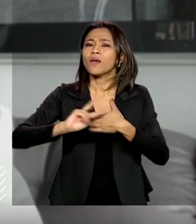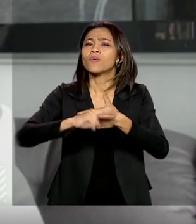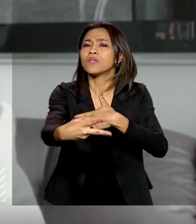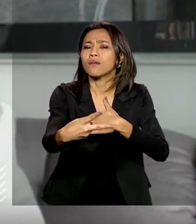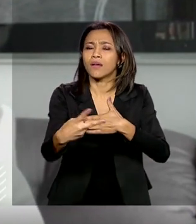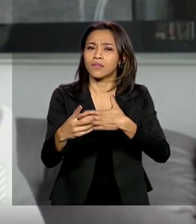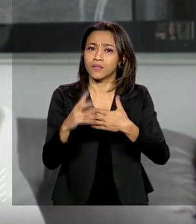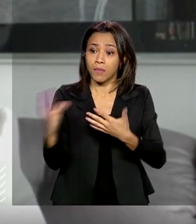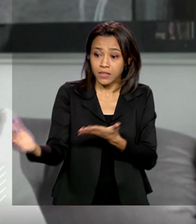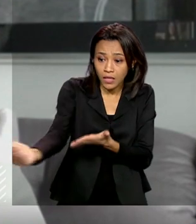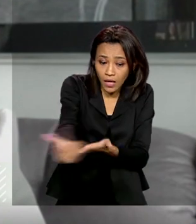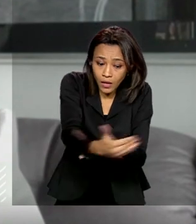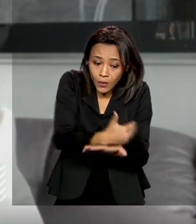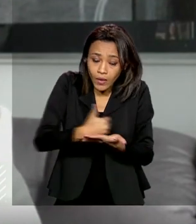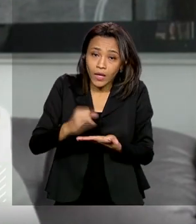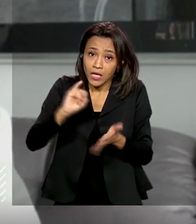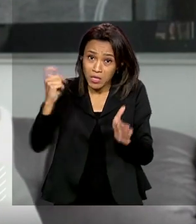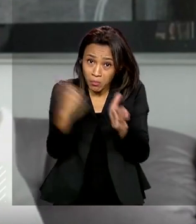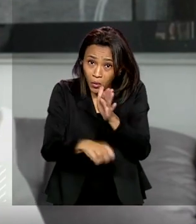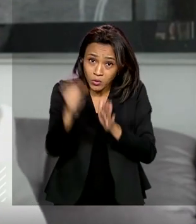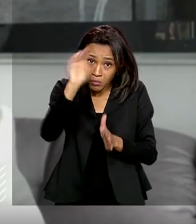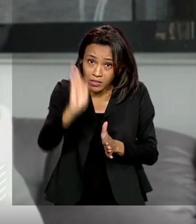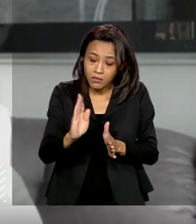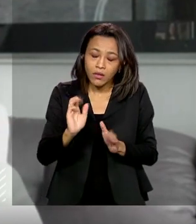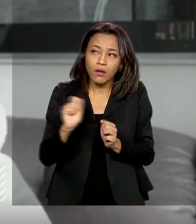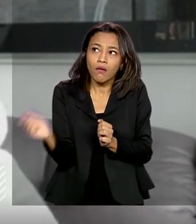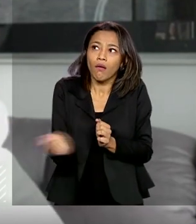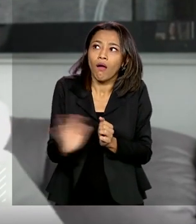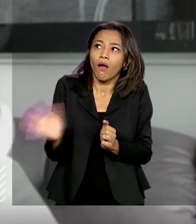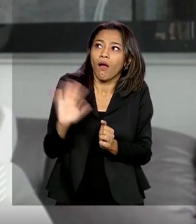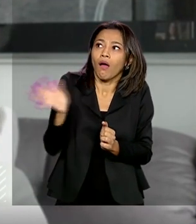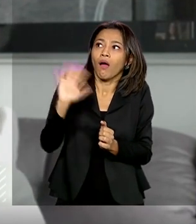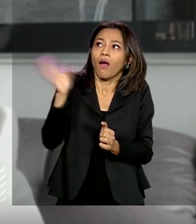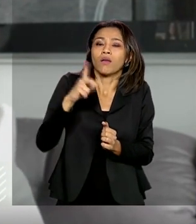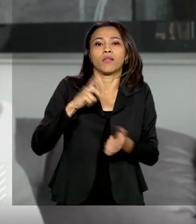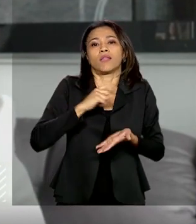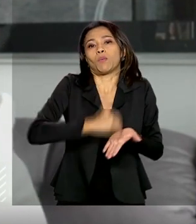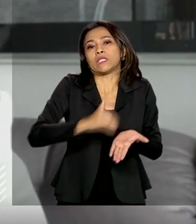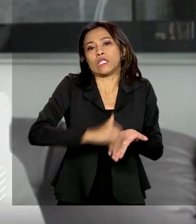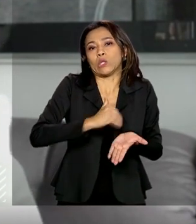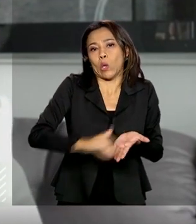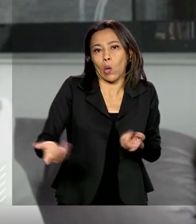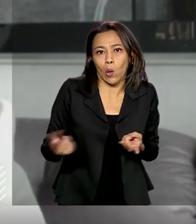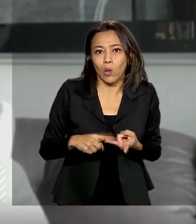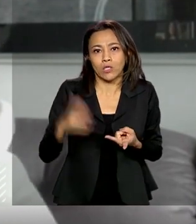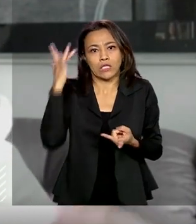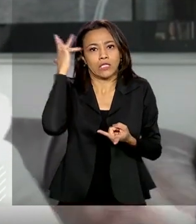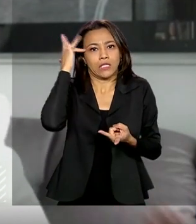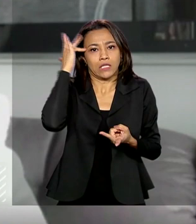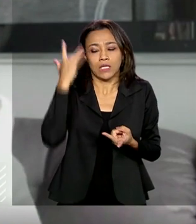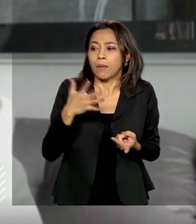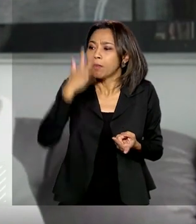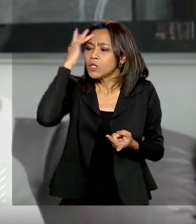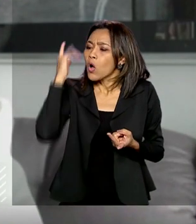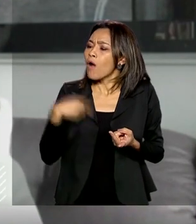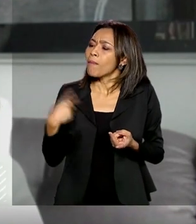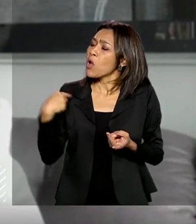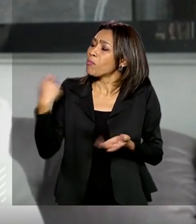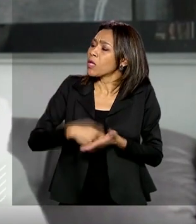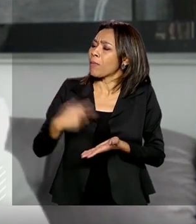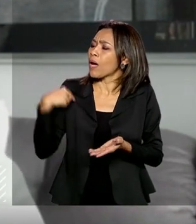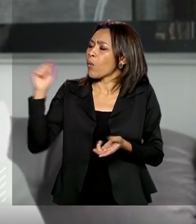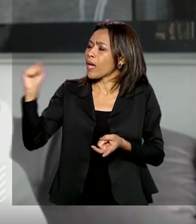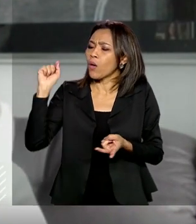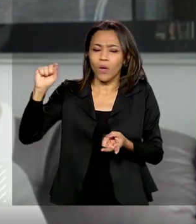para se recolher impostos no Brasil é muito caro, você tem que ter um escritório de advocacia, tributaristas, para descobrir o que é que você tem que pagar,